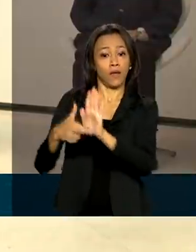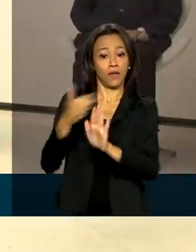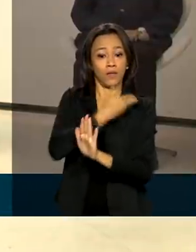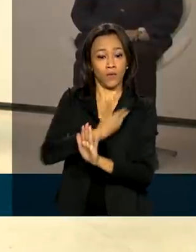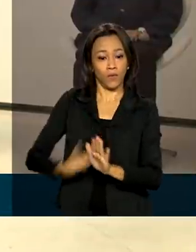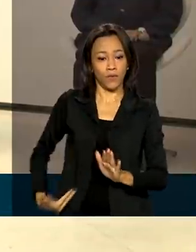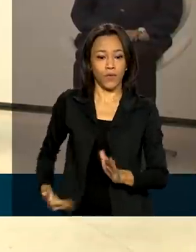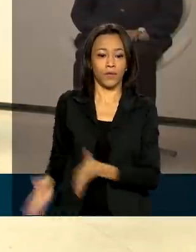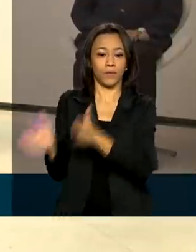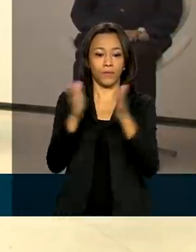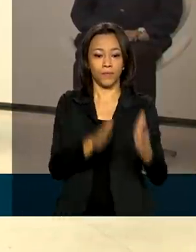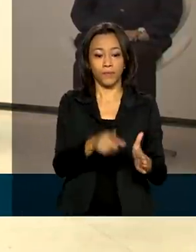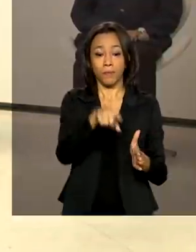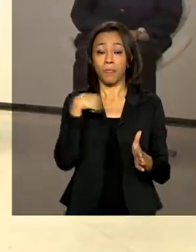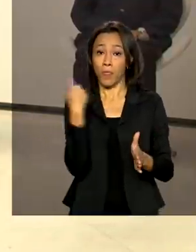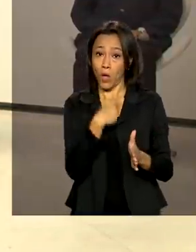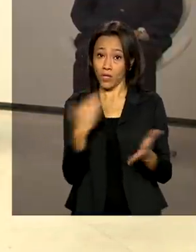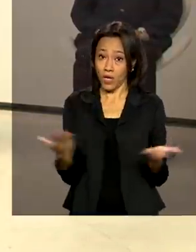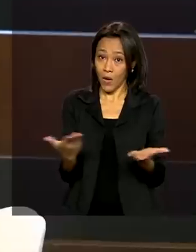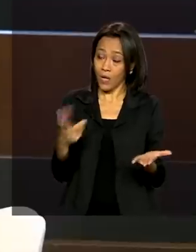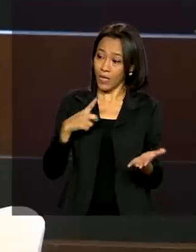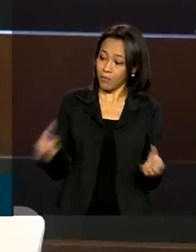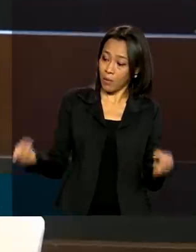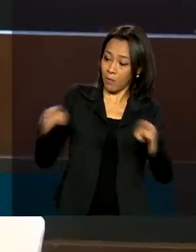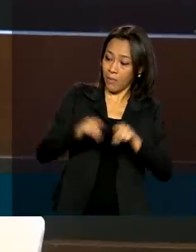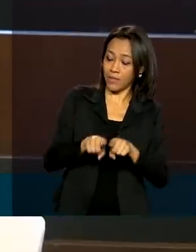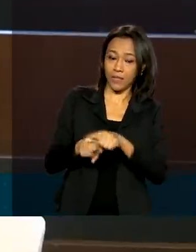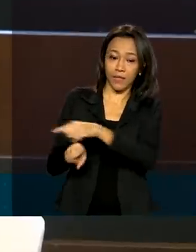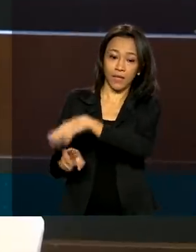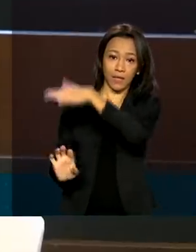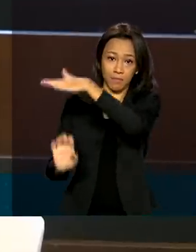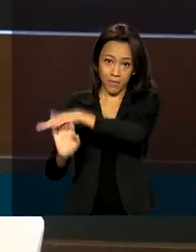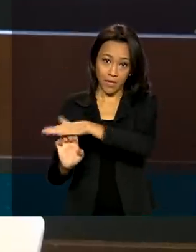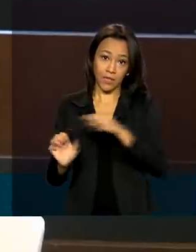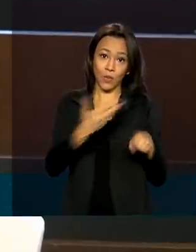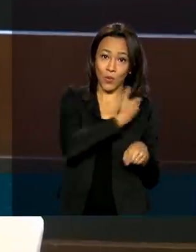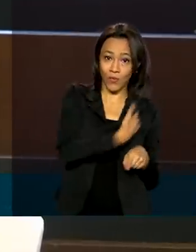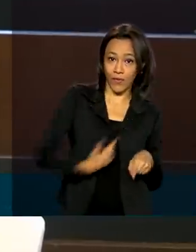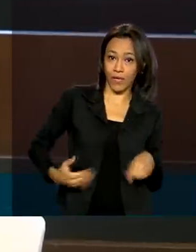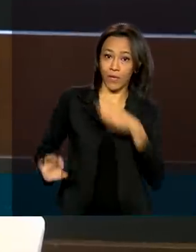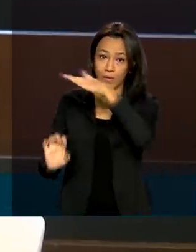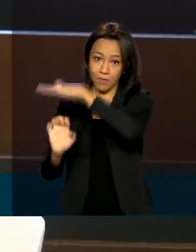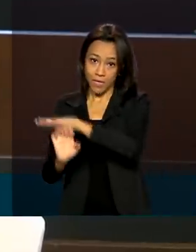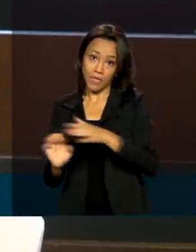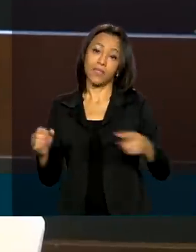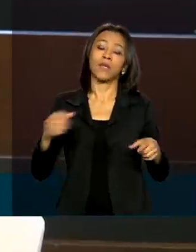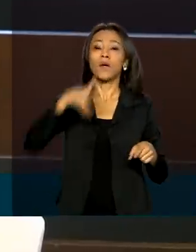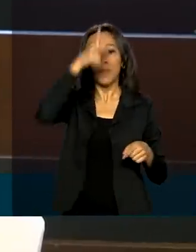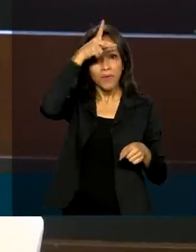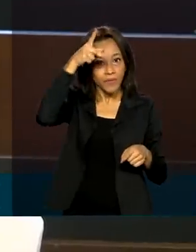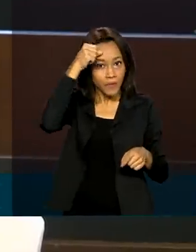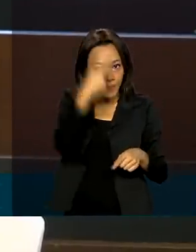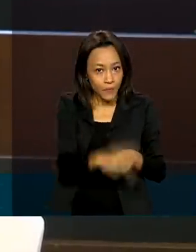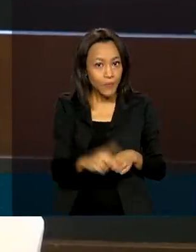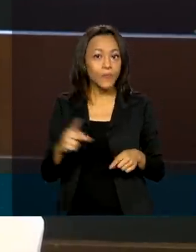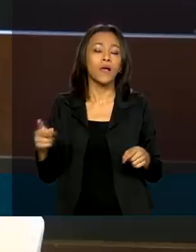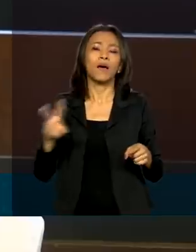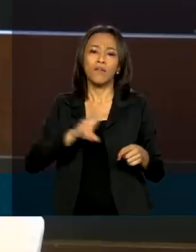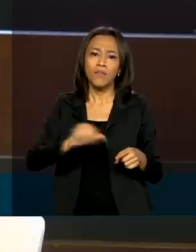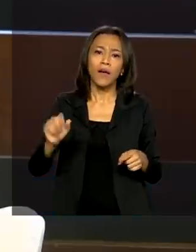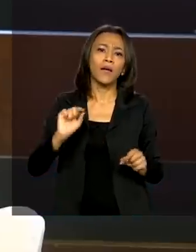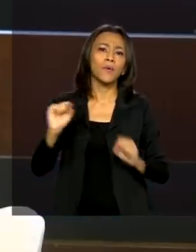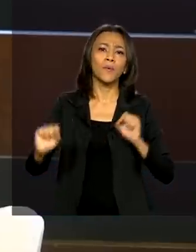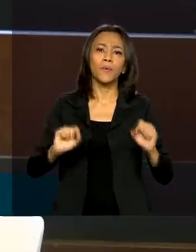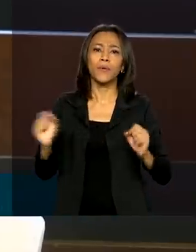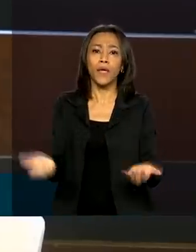Agregamos um parceiro privado que, de mãos dadas com o poder público, de mãos dadas com a prefeitura, prestará um serviço